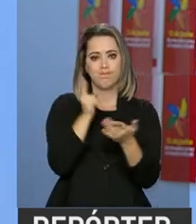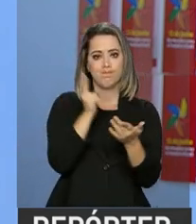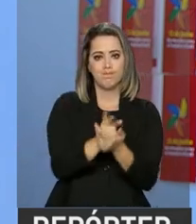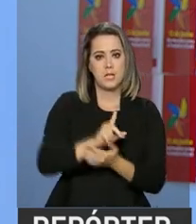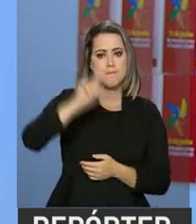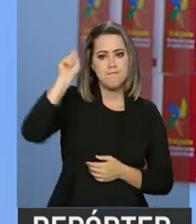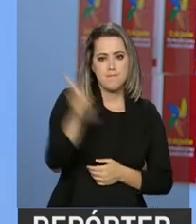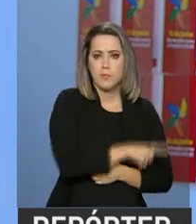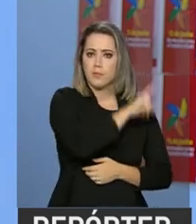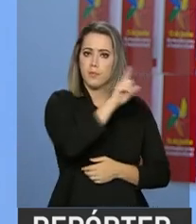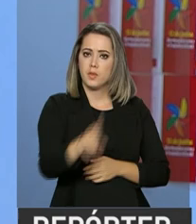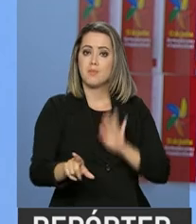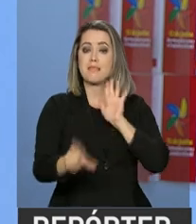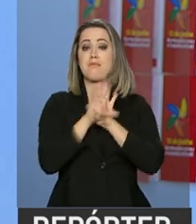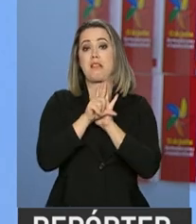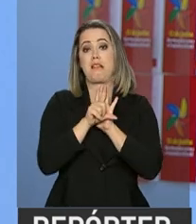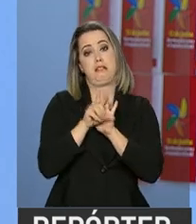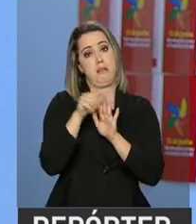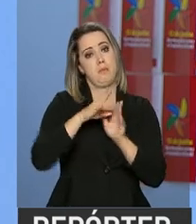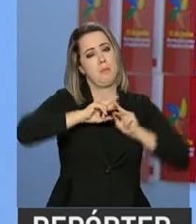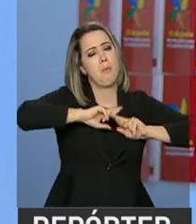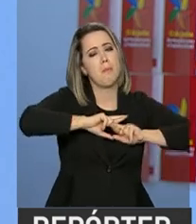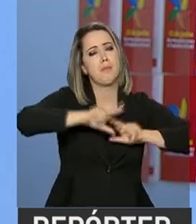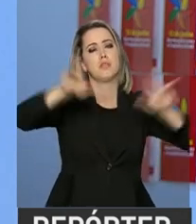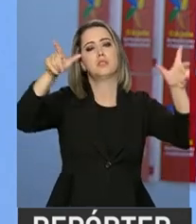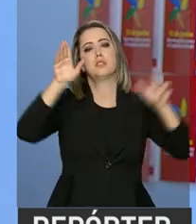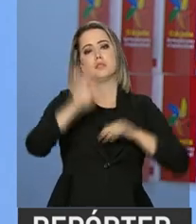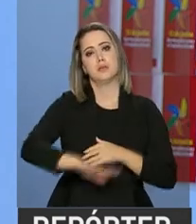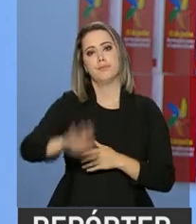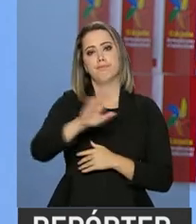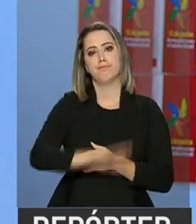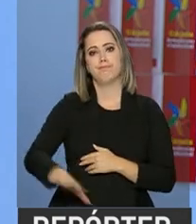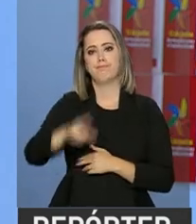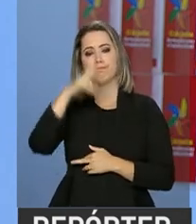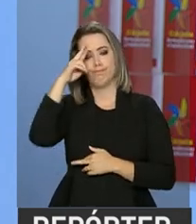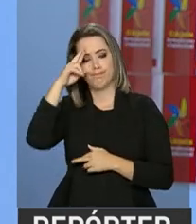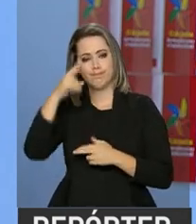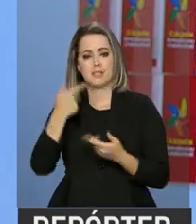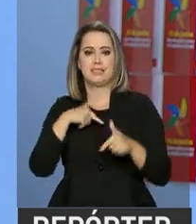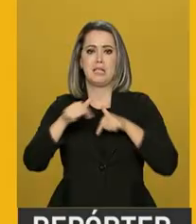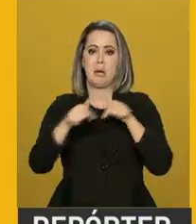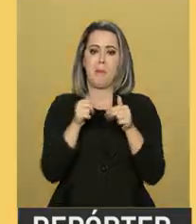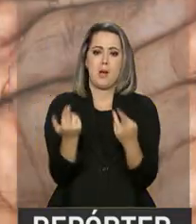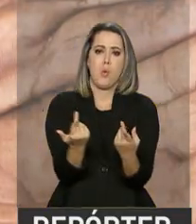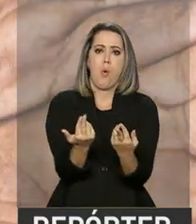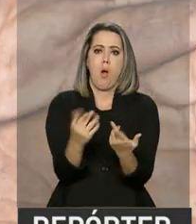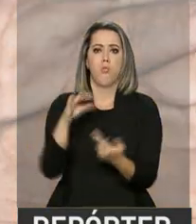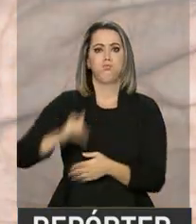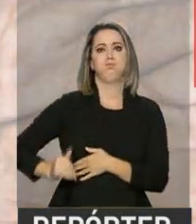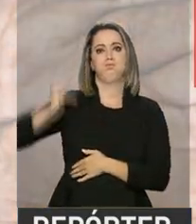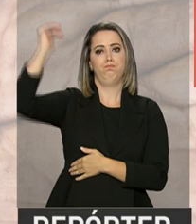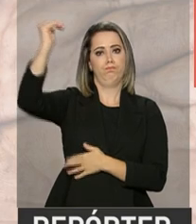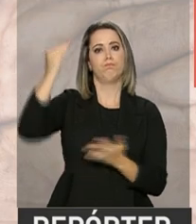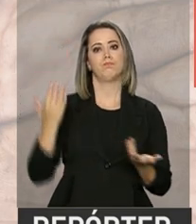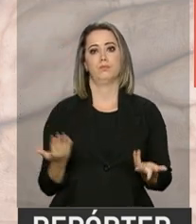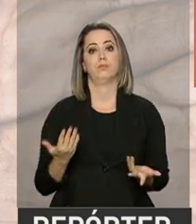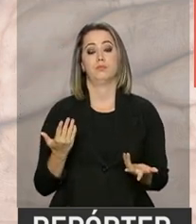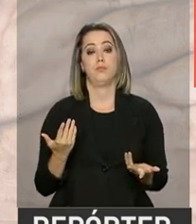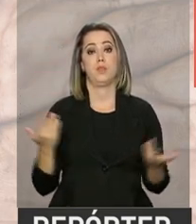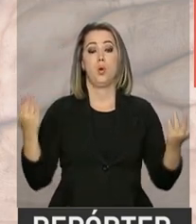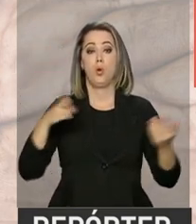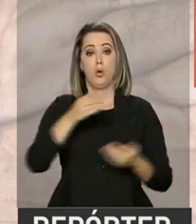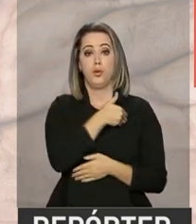legal, milhões de crianças e adolescentes respondem por jornadas de adulto. O governo federal faz um trabalho